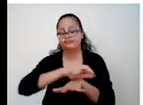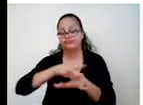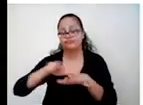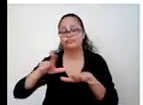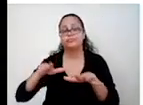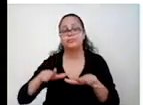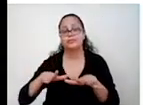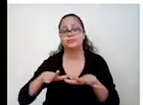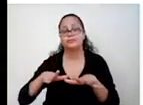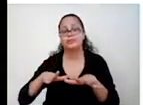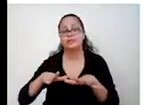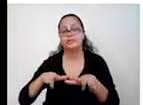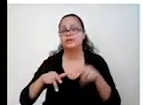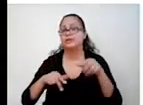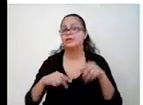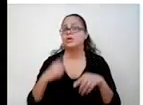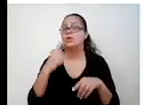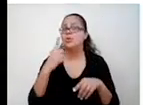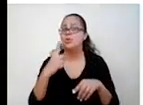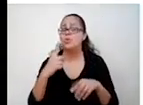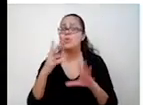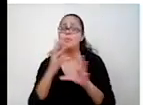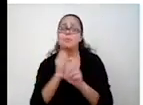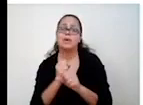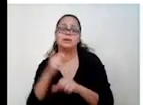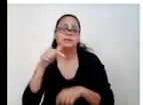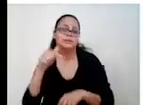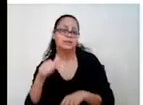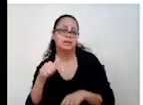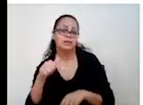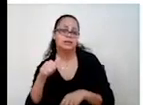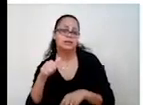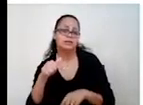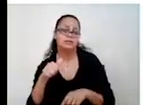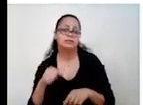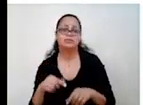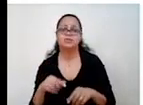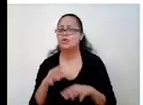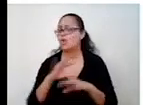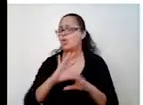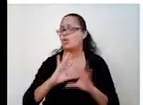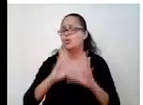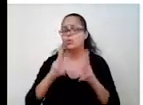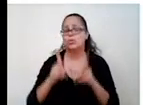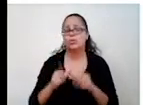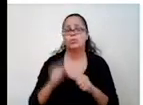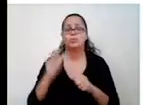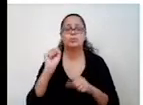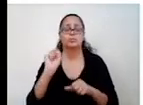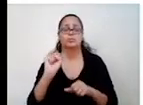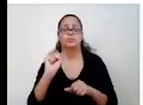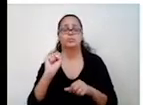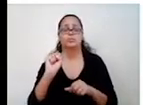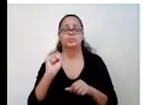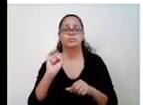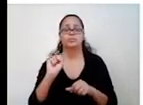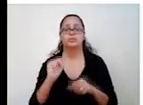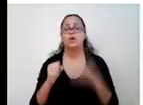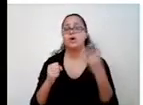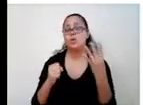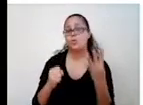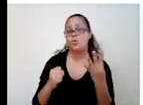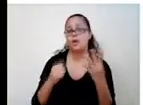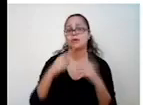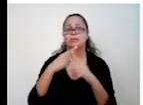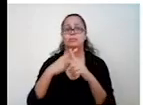7. 2 mais 6. 3 mais 5. Tudo isso vai dar 8. 4 mais 4. Agora, no produto, não.